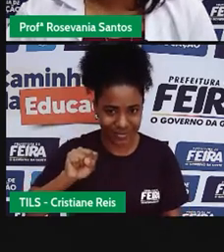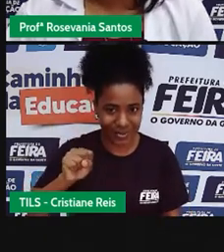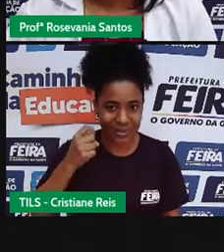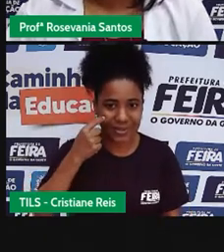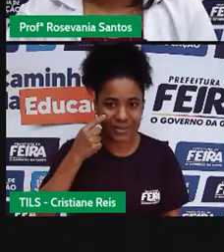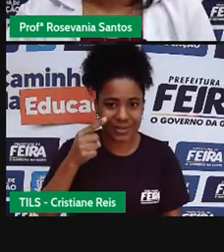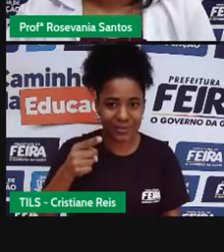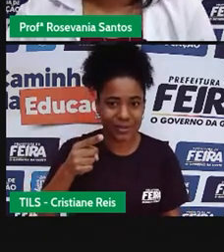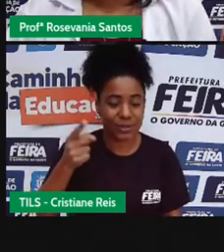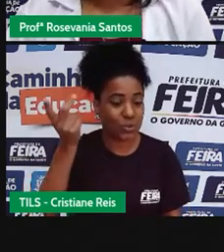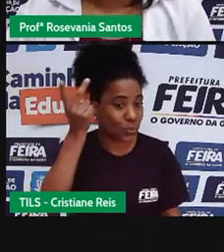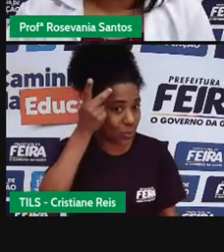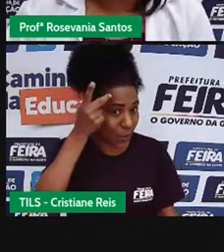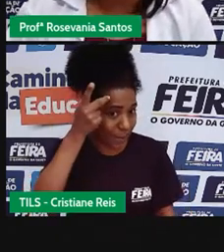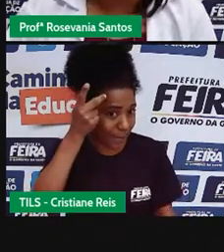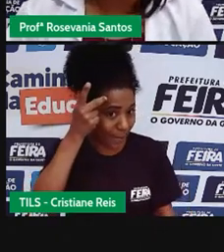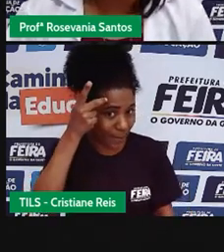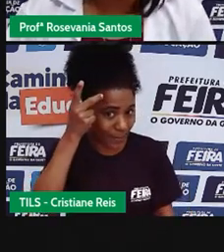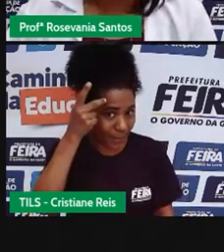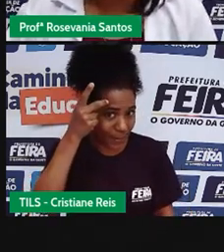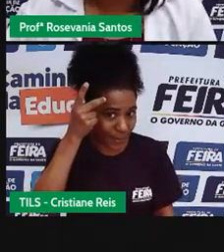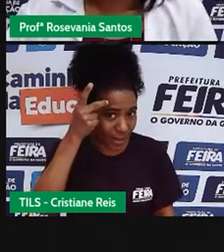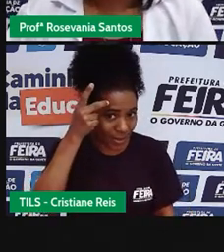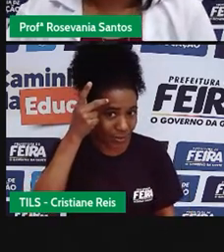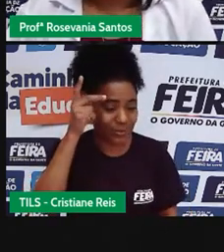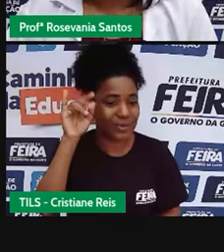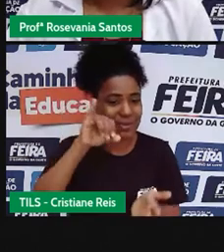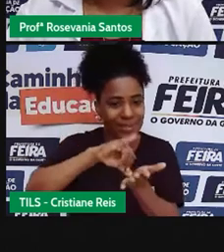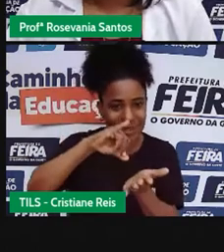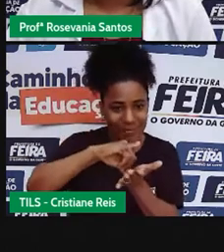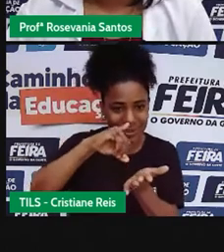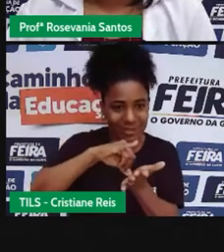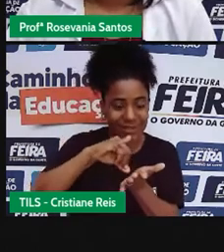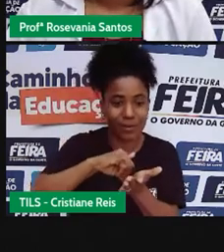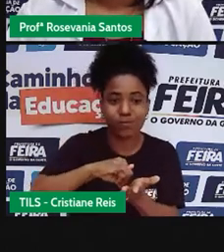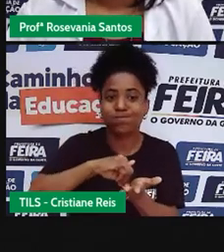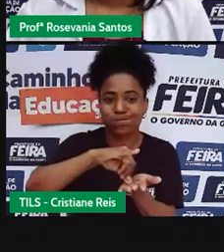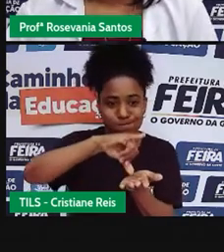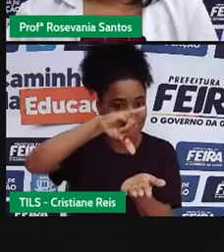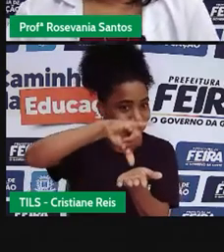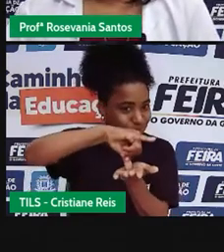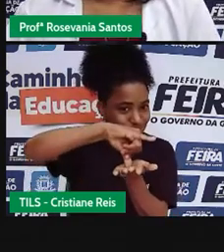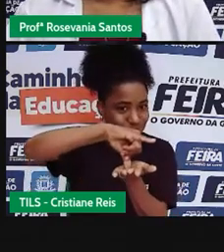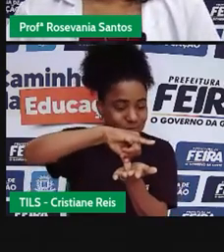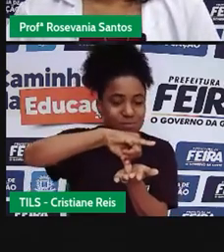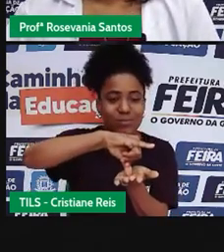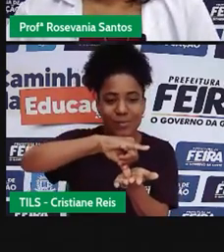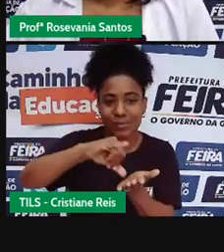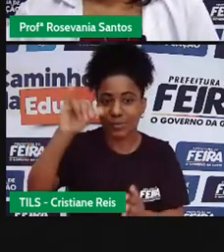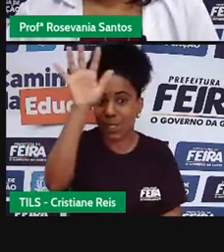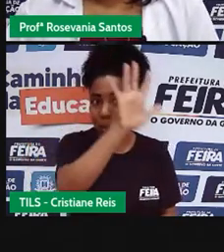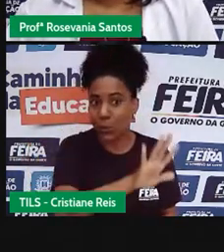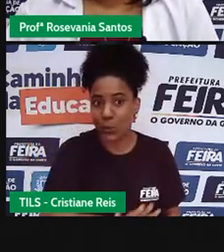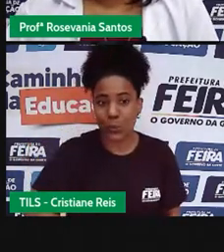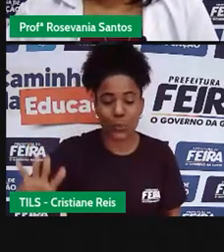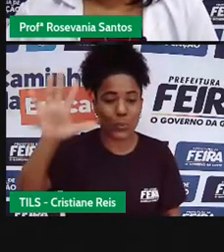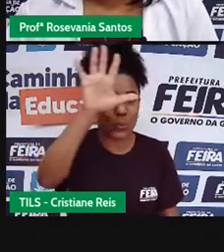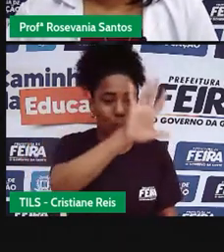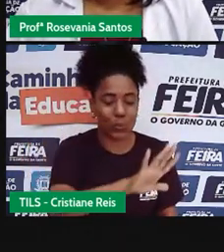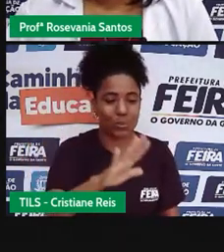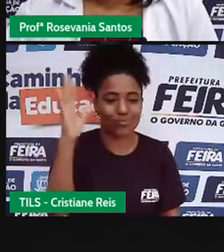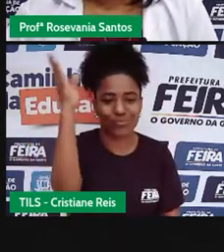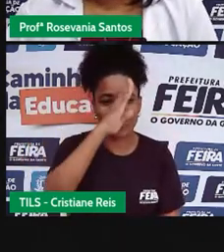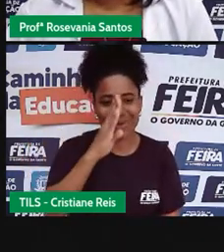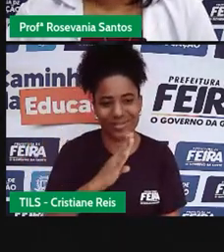do estado de São Paulo, que é considerada a capital nacional, né, a metrópole nacional, né, ou seja, a referência